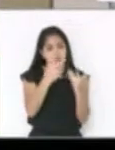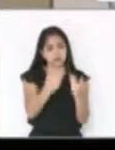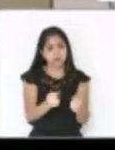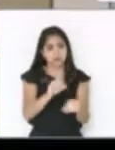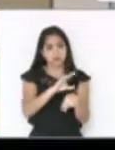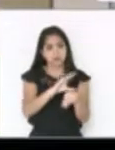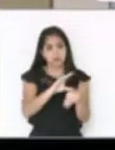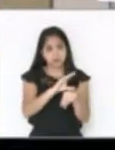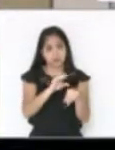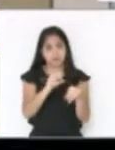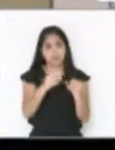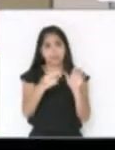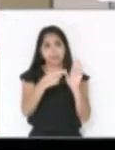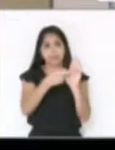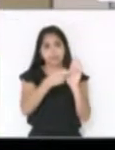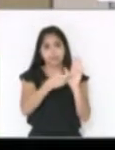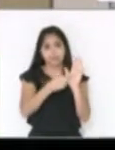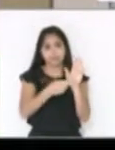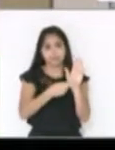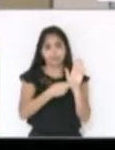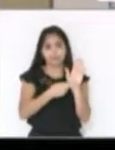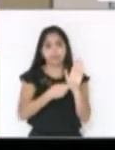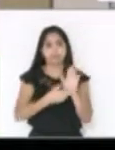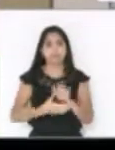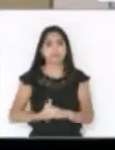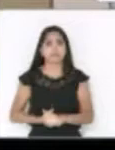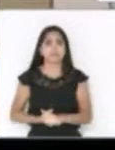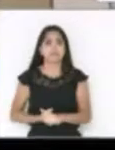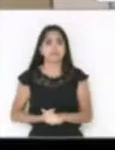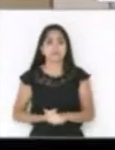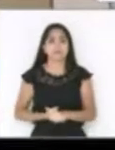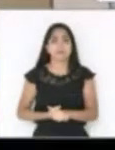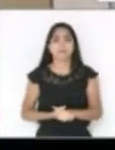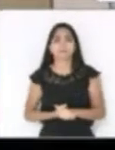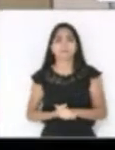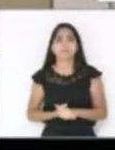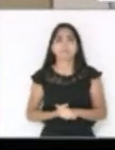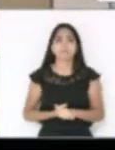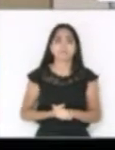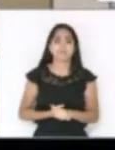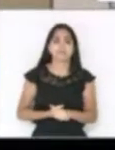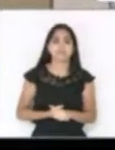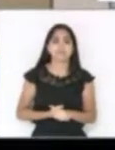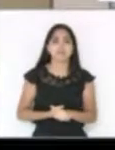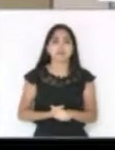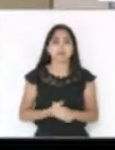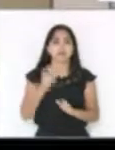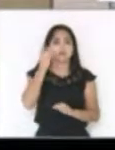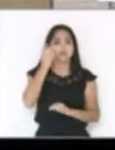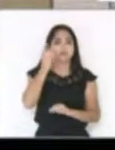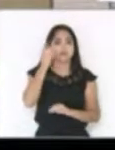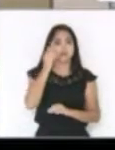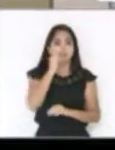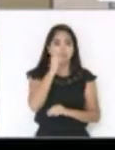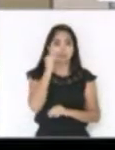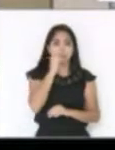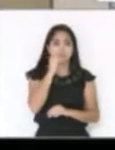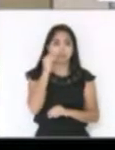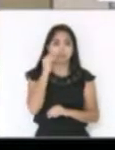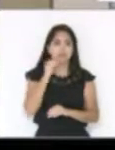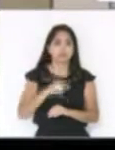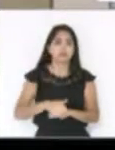constitucional e regimental. Senhor presidente, claro, com a palavra o deputado Darcy de Matos abriu o mundo à fala.